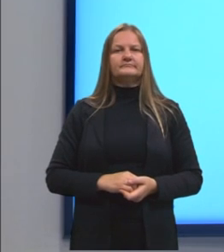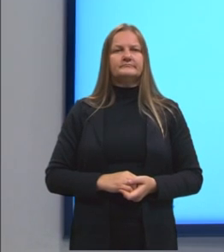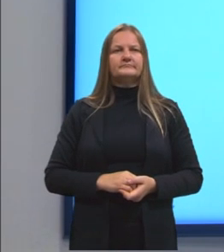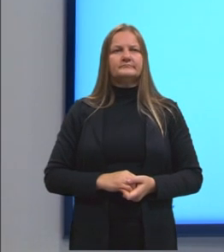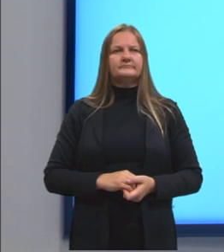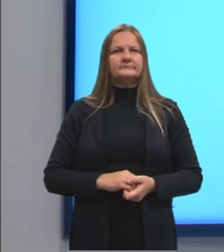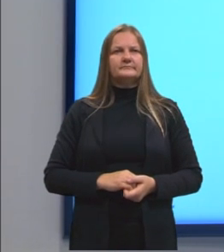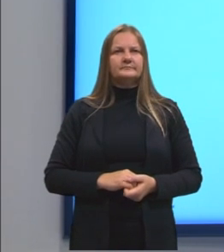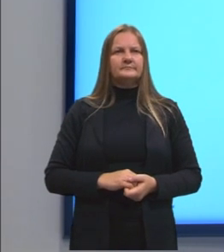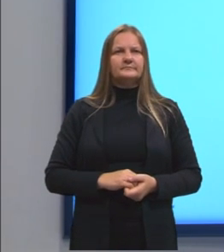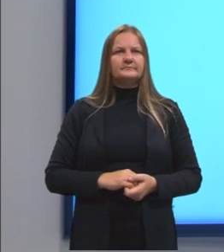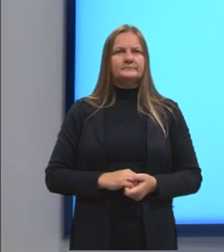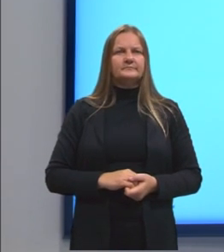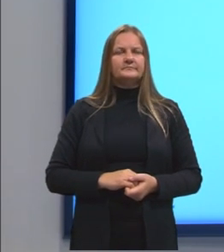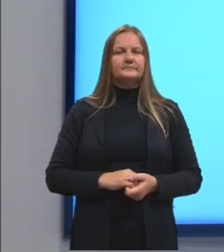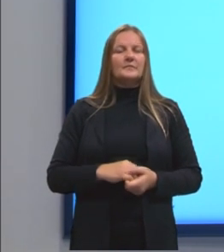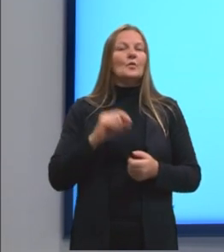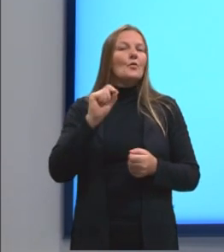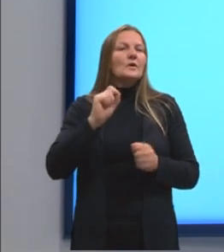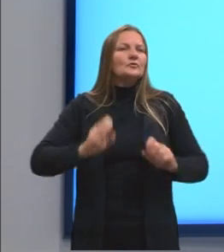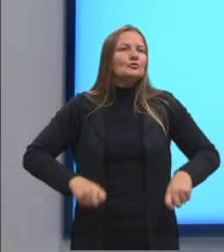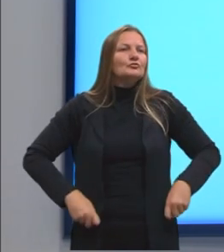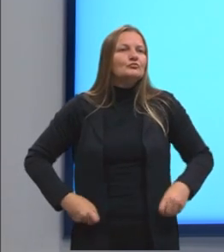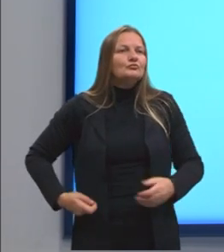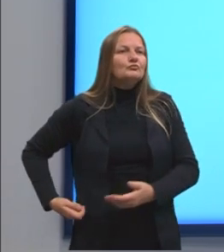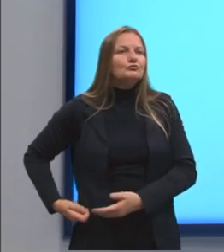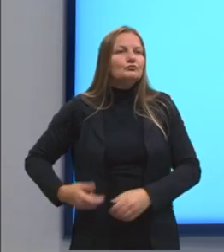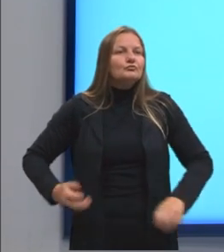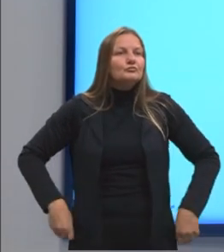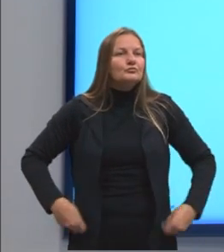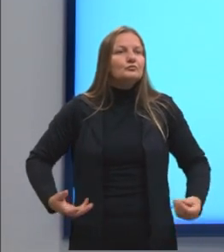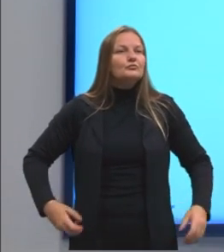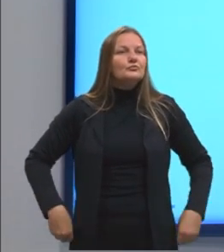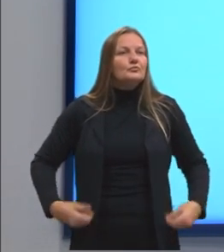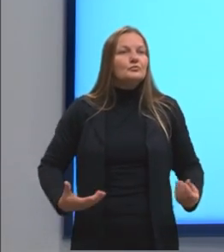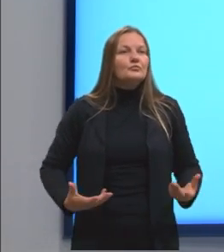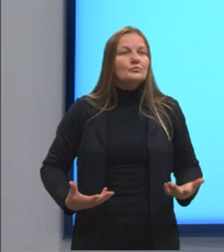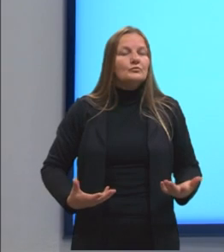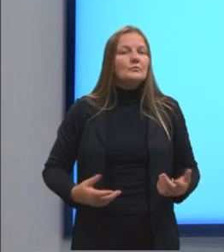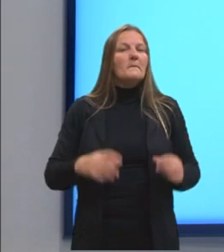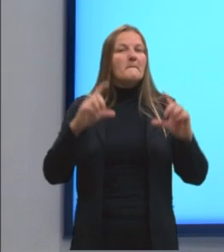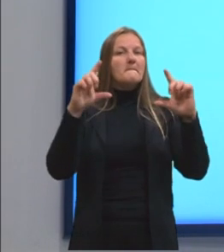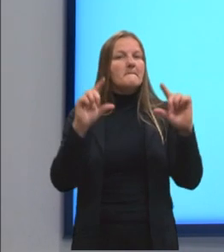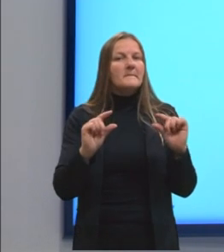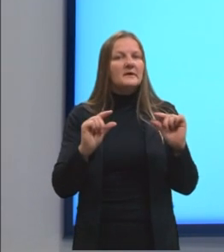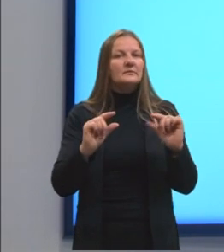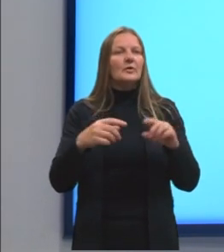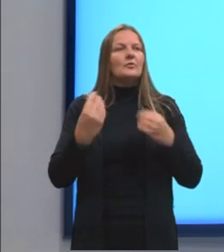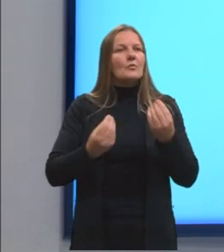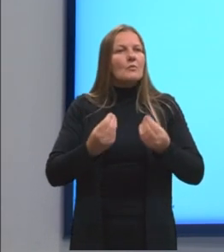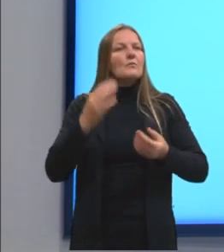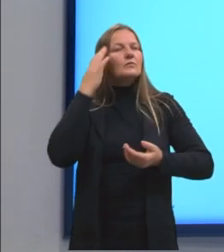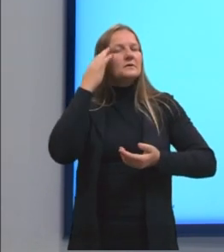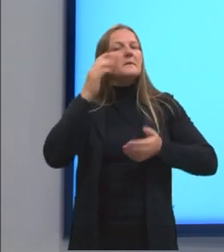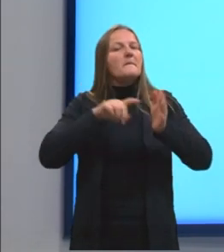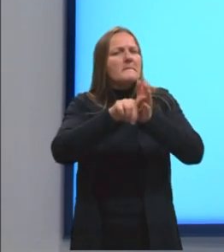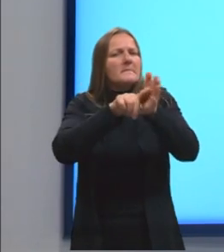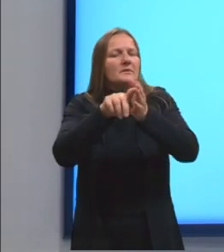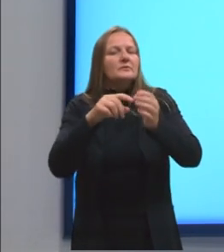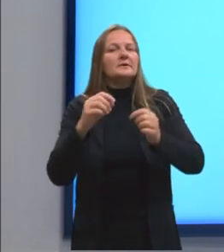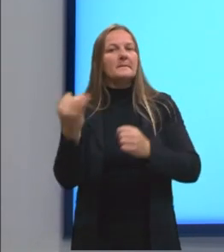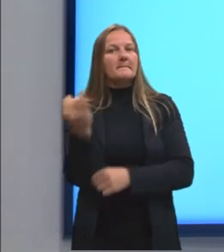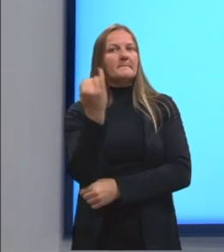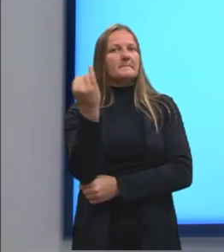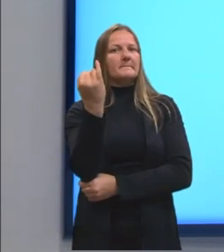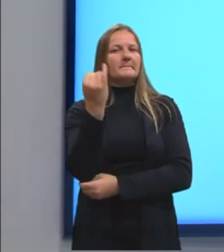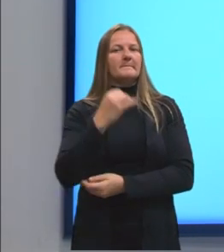a gente quer o desembolso menor, valor menor a ser desembolsado. Essa é a nossa pergunta principal.